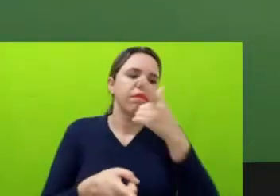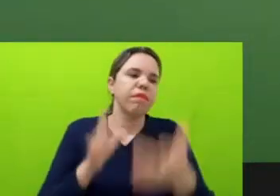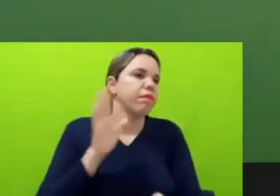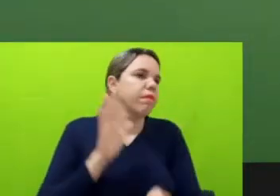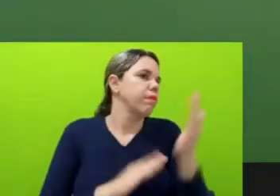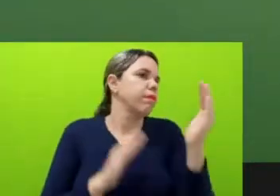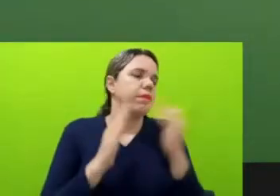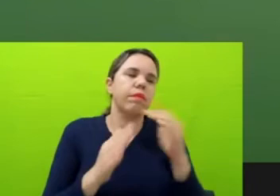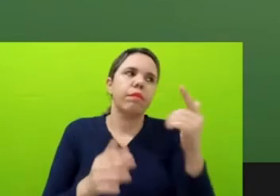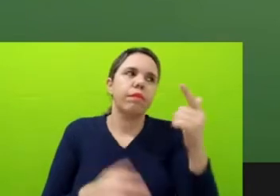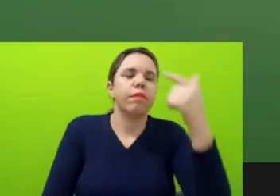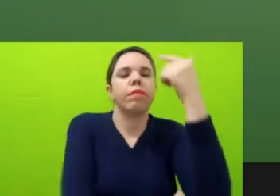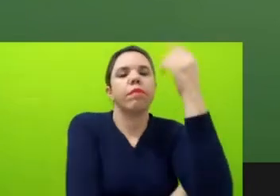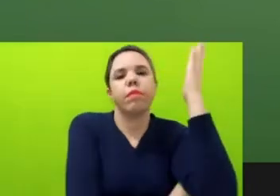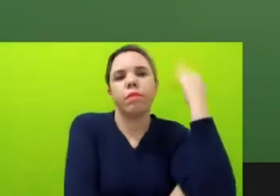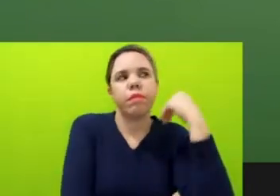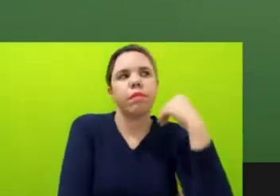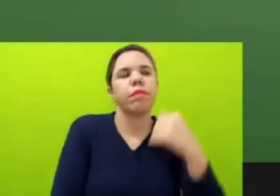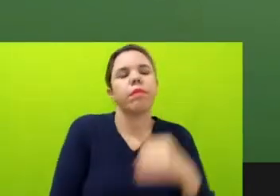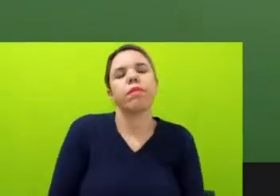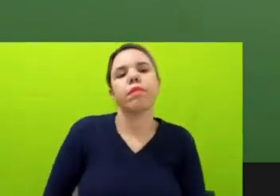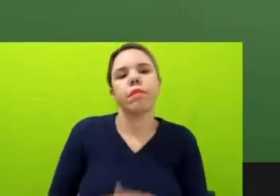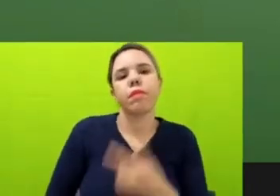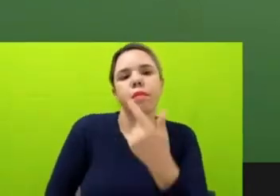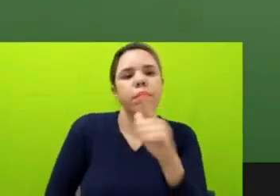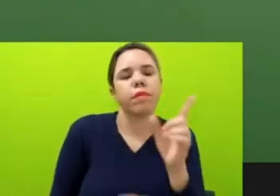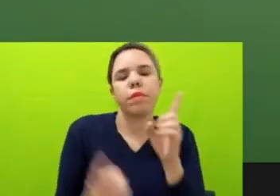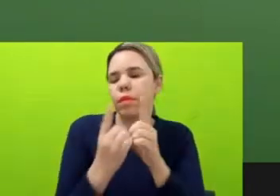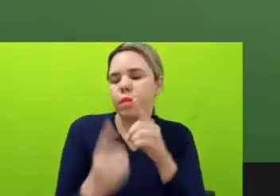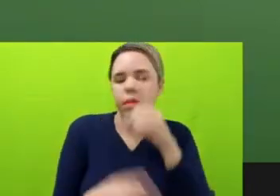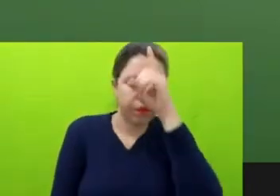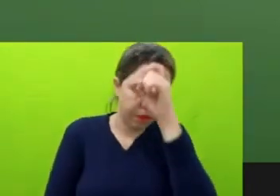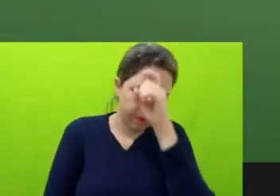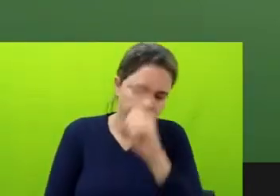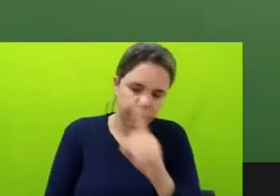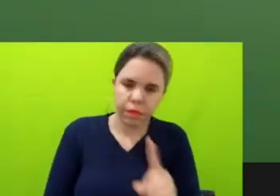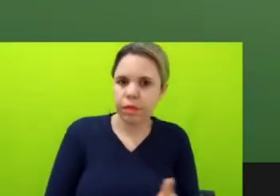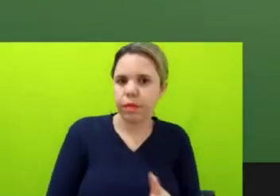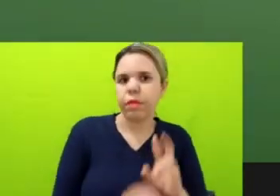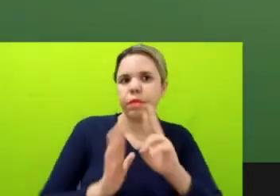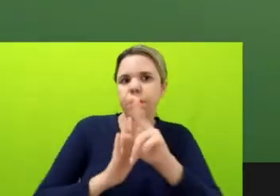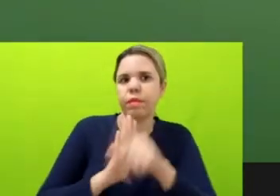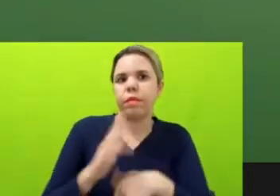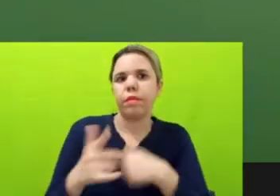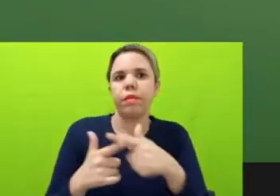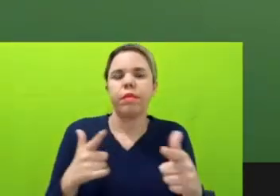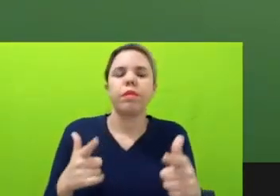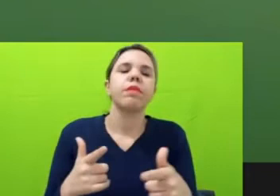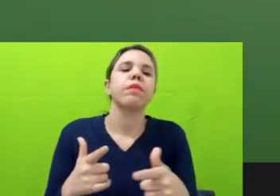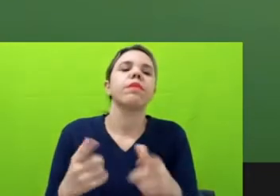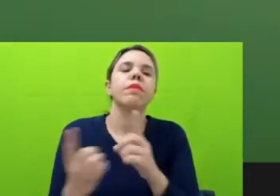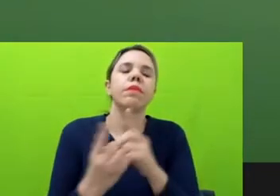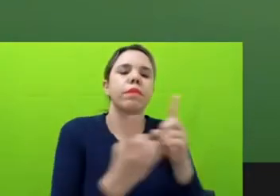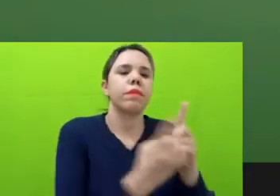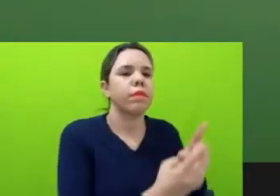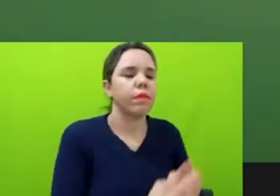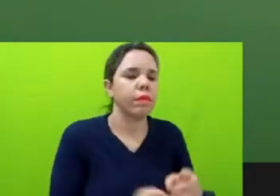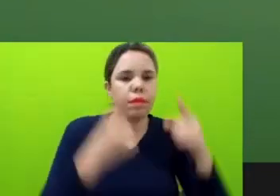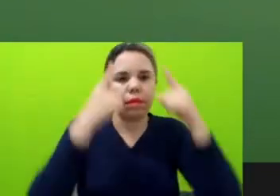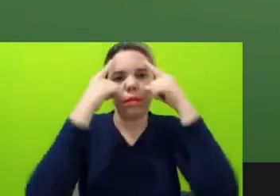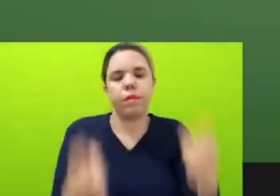não ia ser atendida no hospital, né, a gente teve vários casos assim, nós cobrimos muitos casos de violência, de